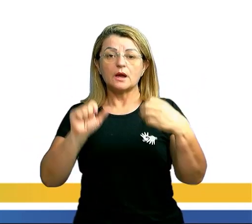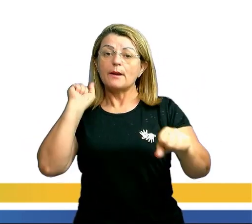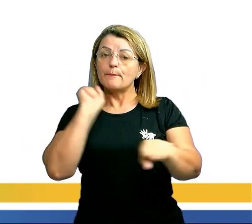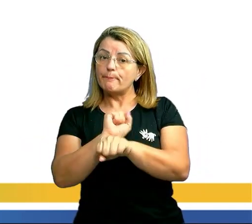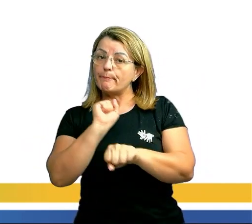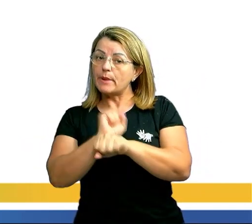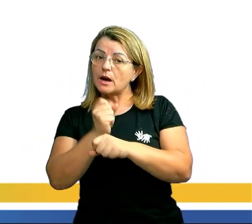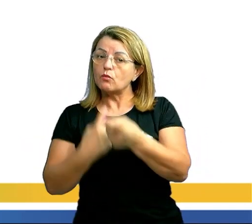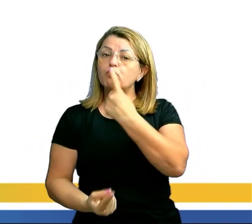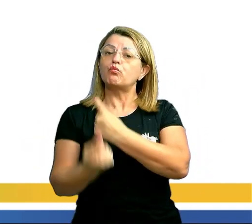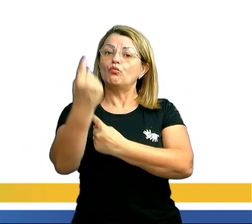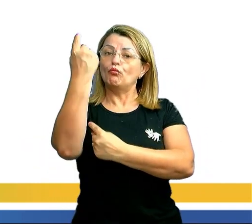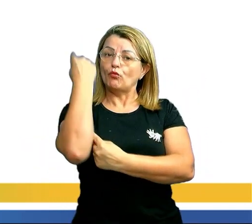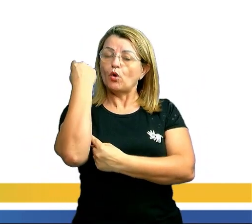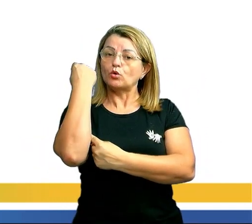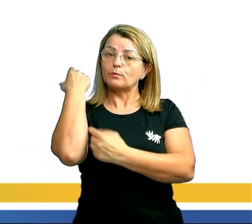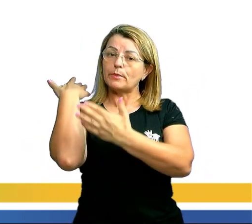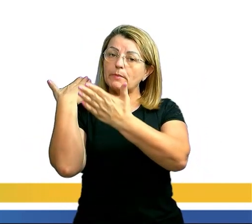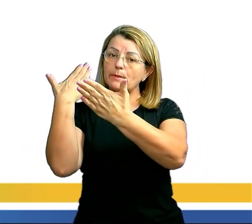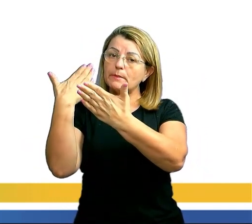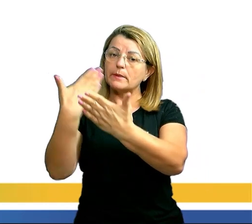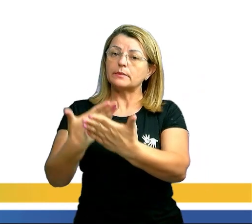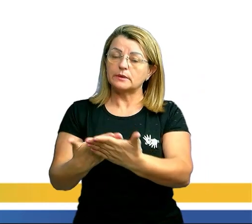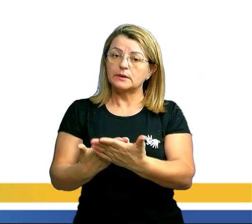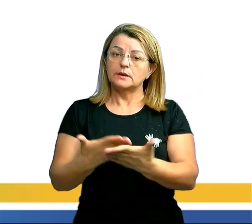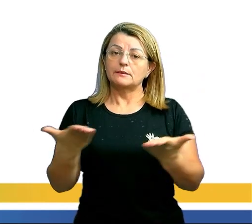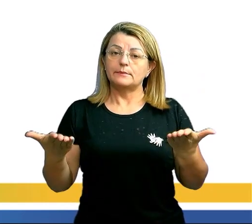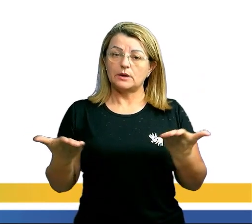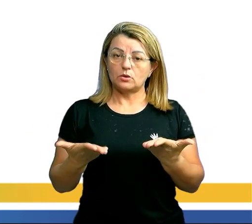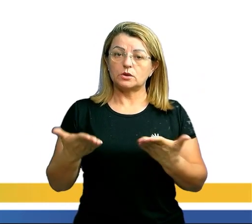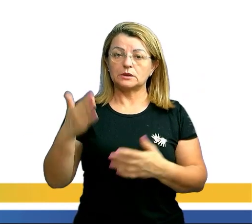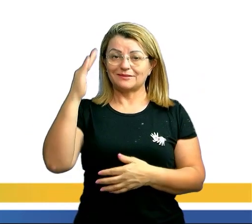volta na outra aula para você entender isso aqui. Ok?